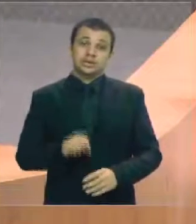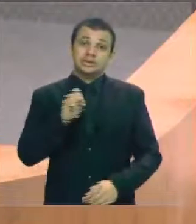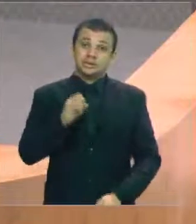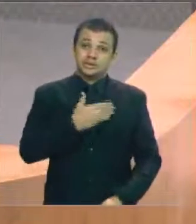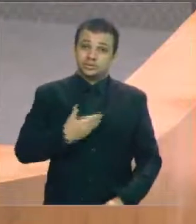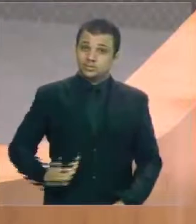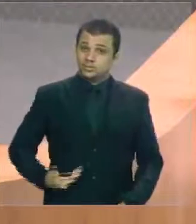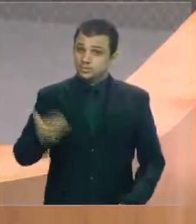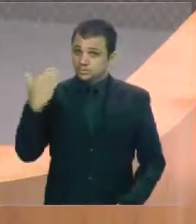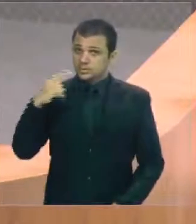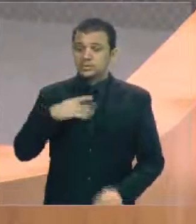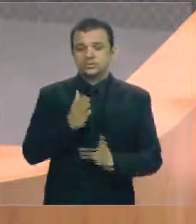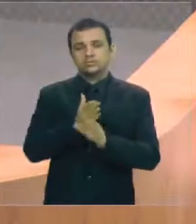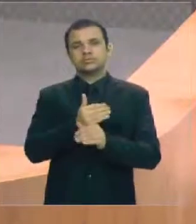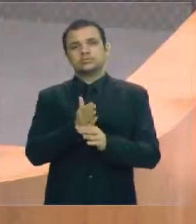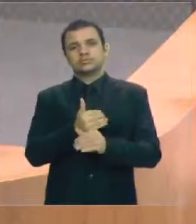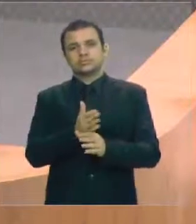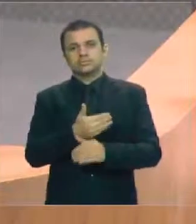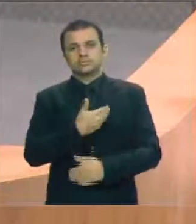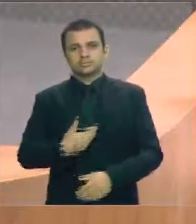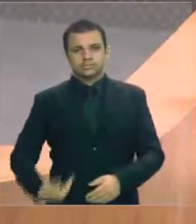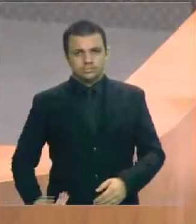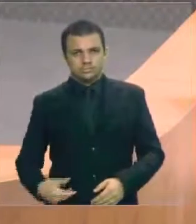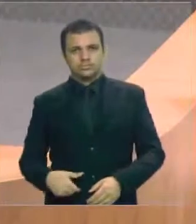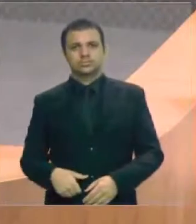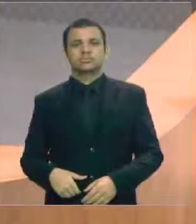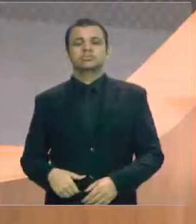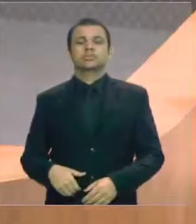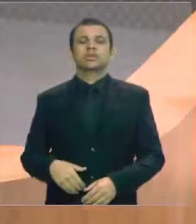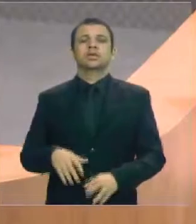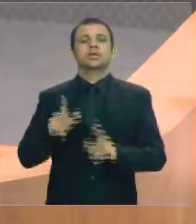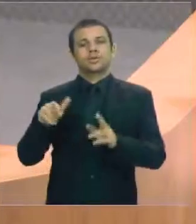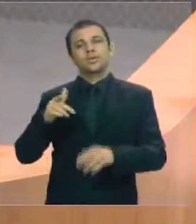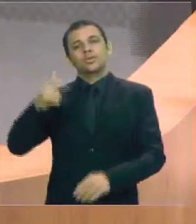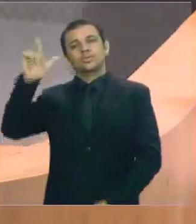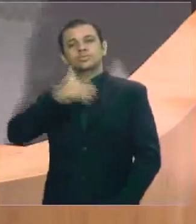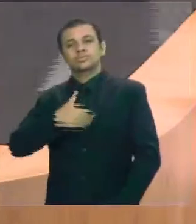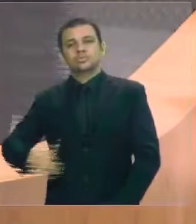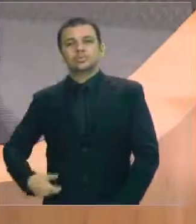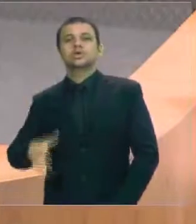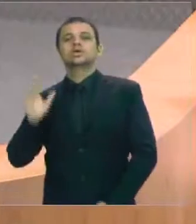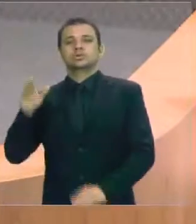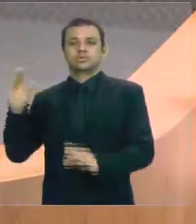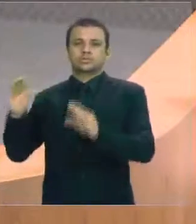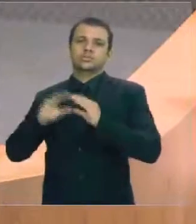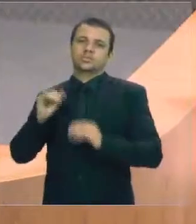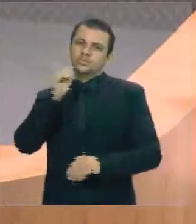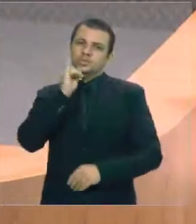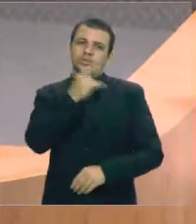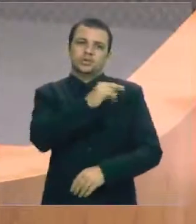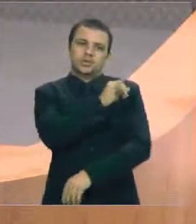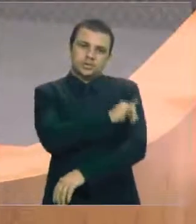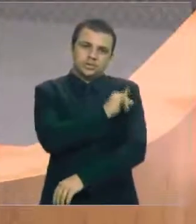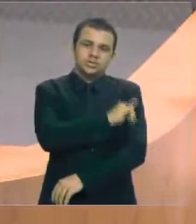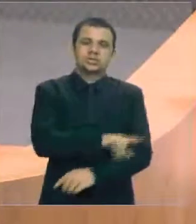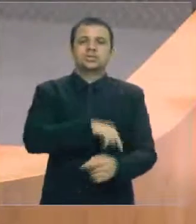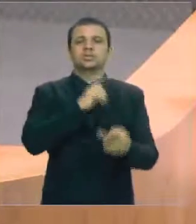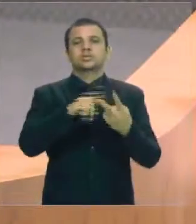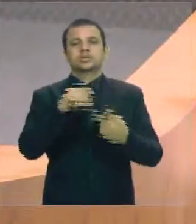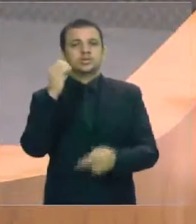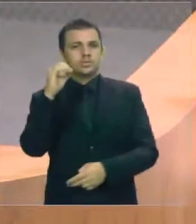tivesse deixado a máquina pública da forma em que outros governadores receberam, a exemplo do Rio de Janeiro, a exemplo do Rio Grande do Sul,